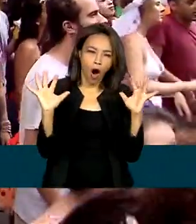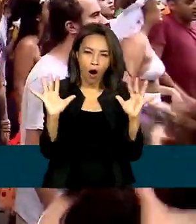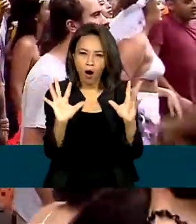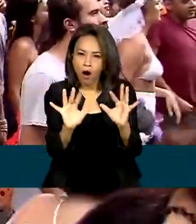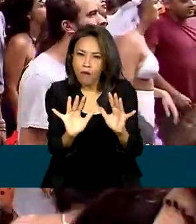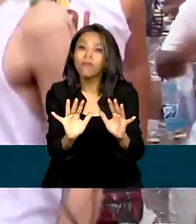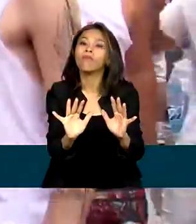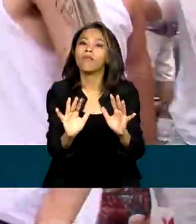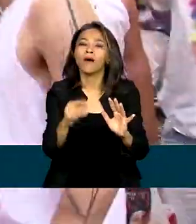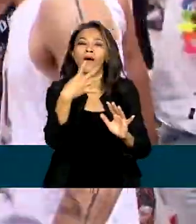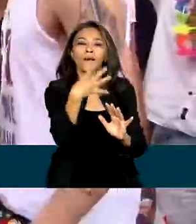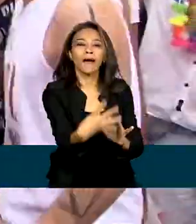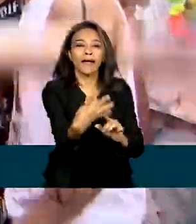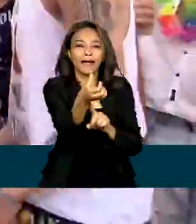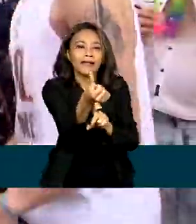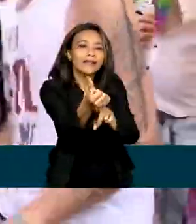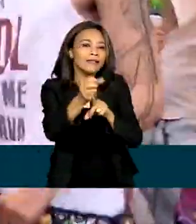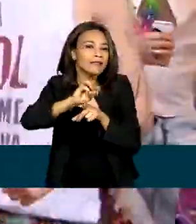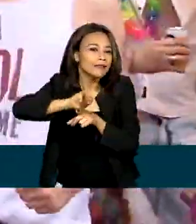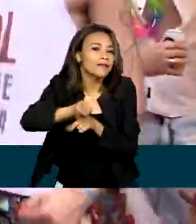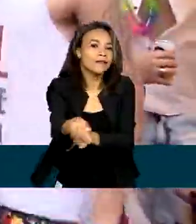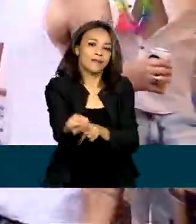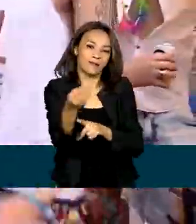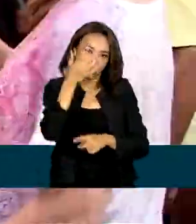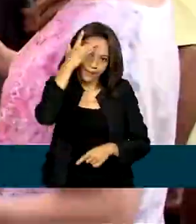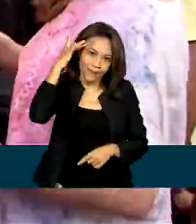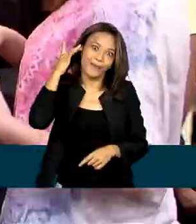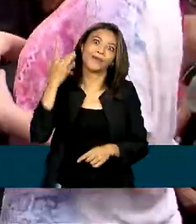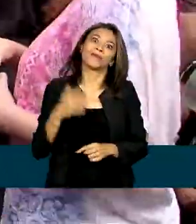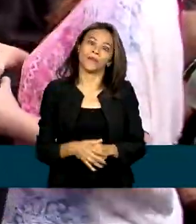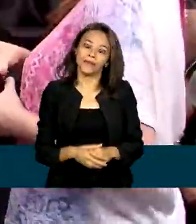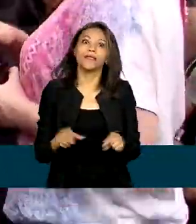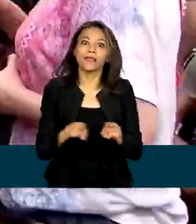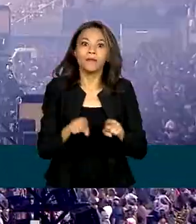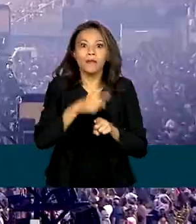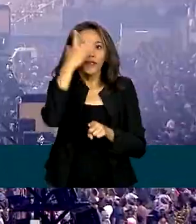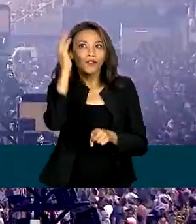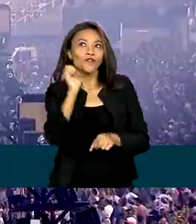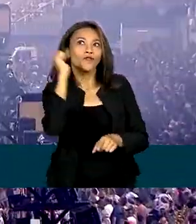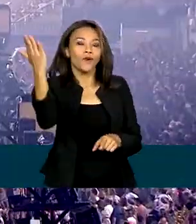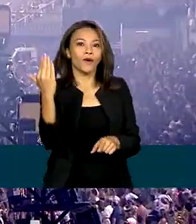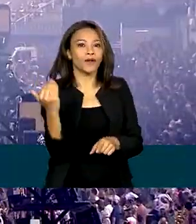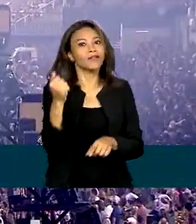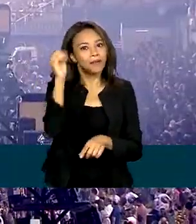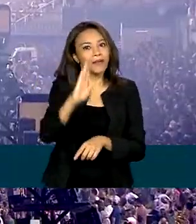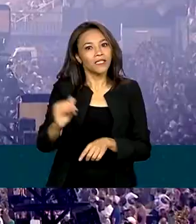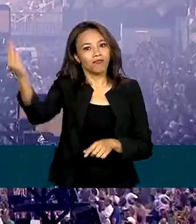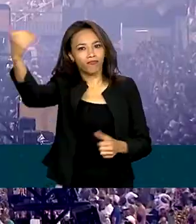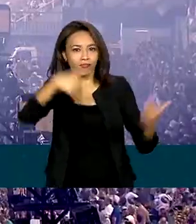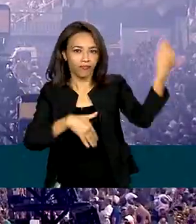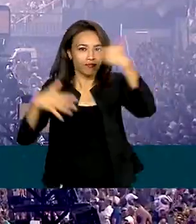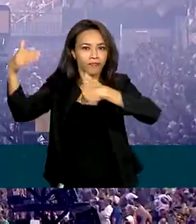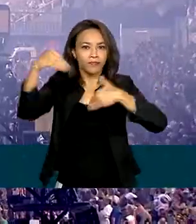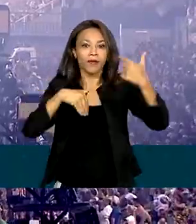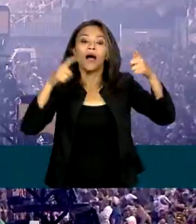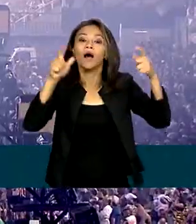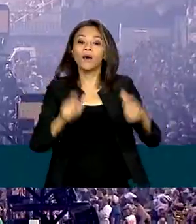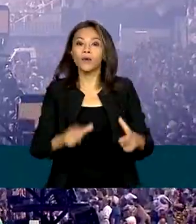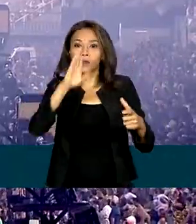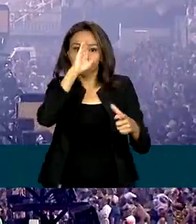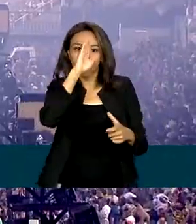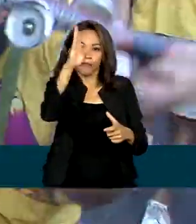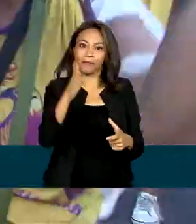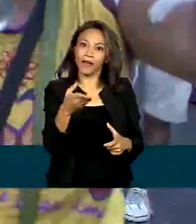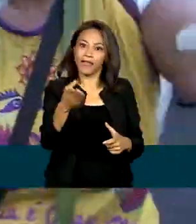46 milhões de pessoas, incluindo aí os estrangeiros, nos principais destinos carnavalescos do